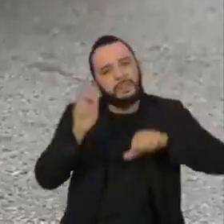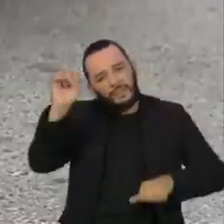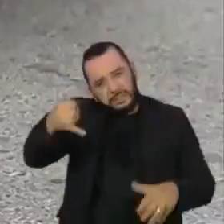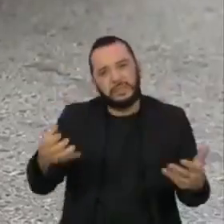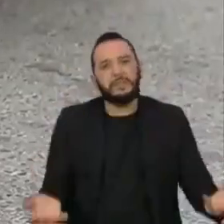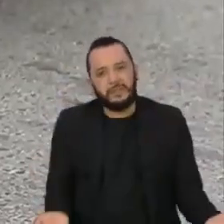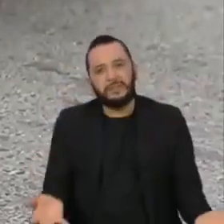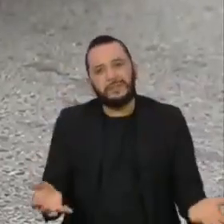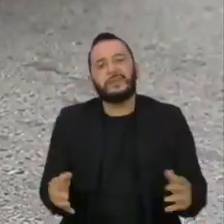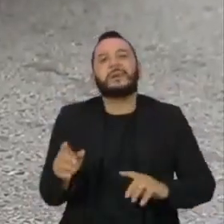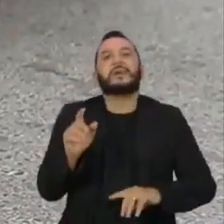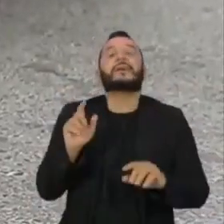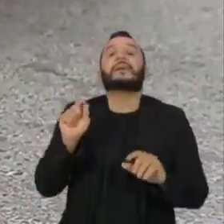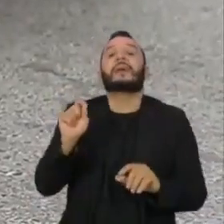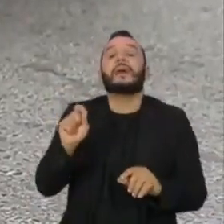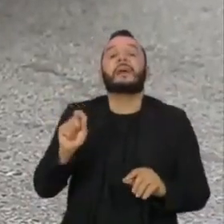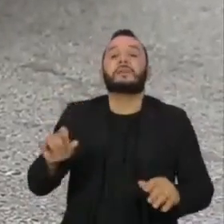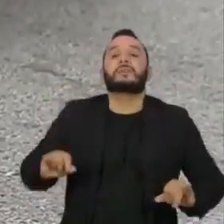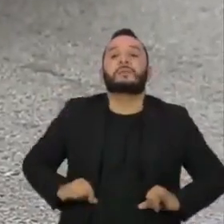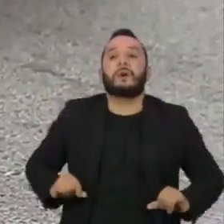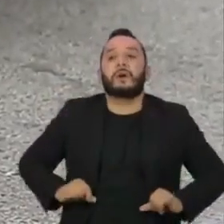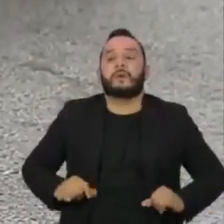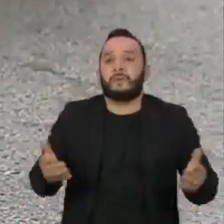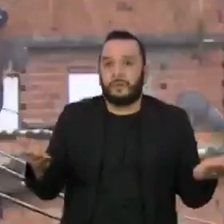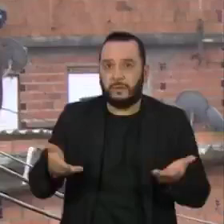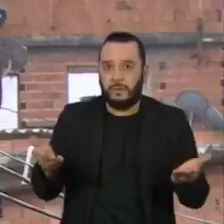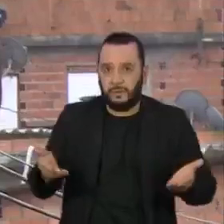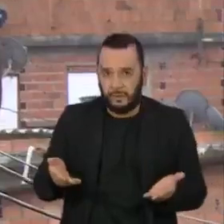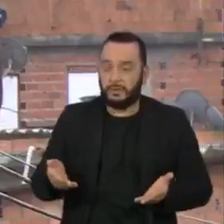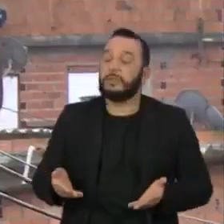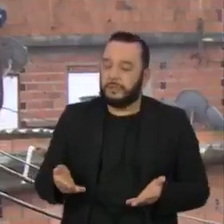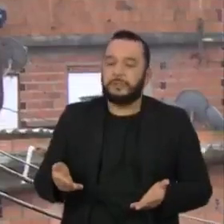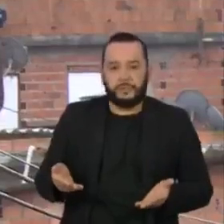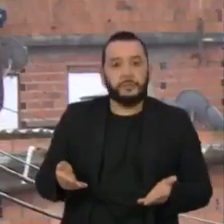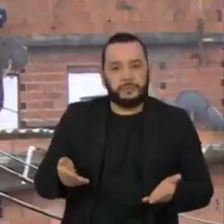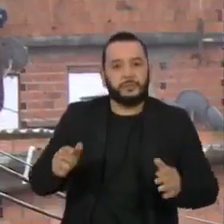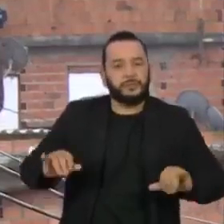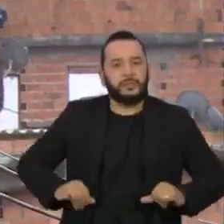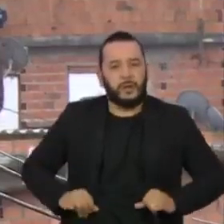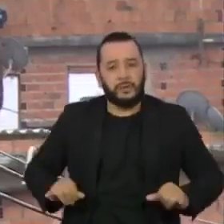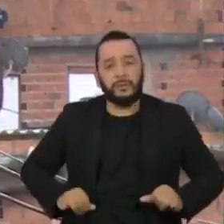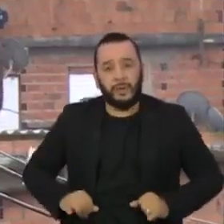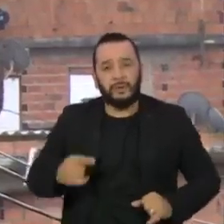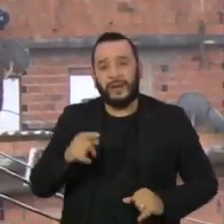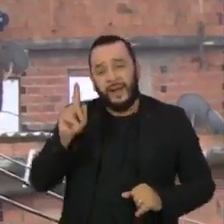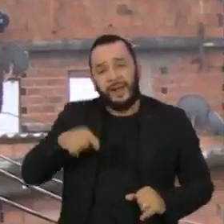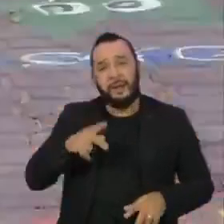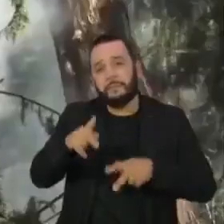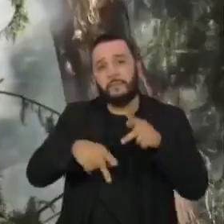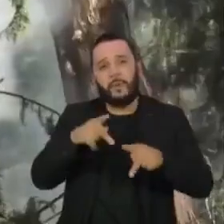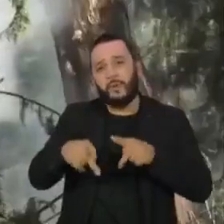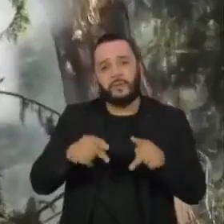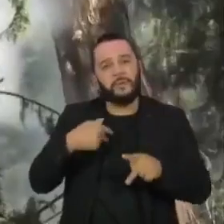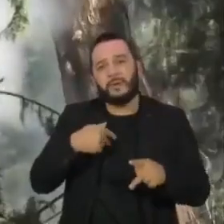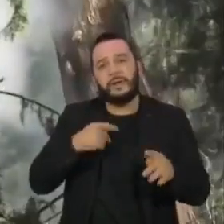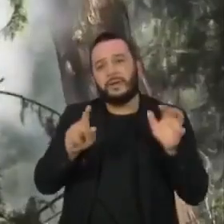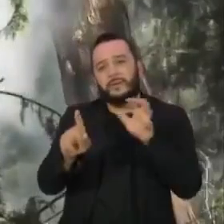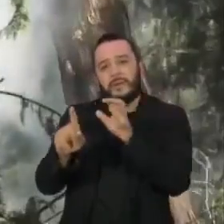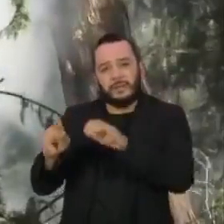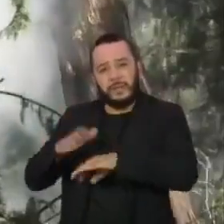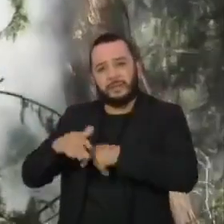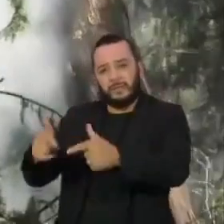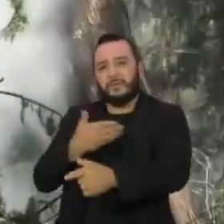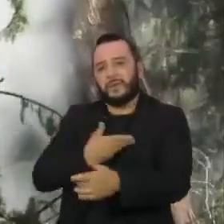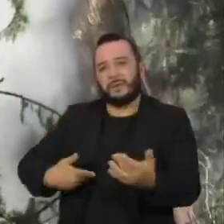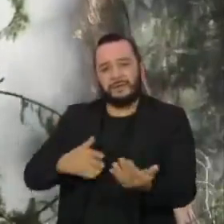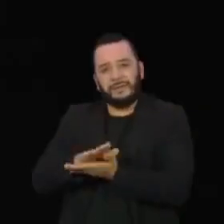quem mais sofre com as mudanças do clima é quem menos tem o poder de decidir as novas políticas públicas, que seriam capazes